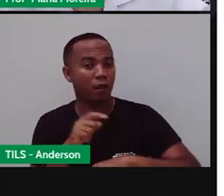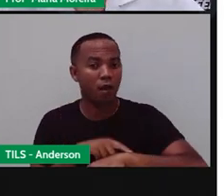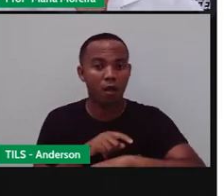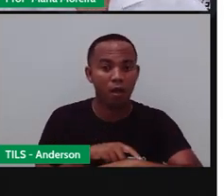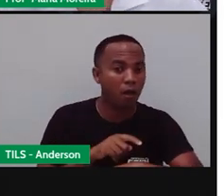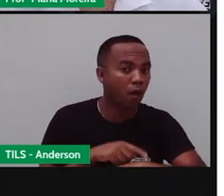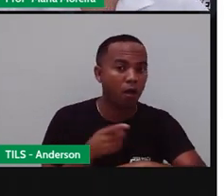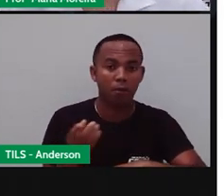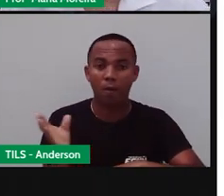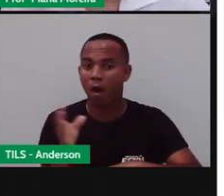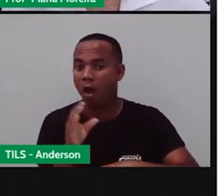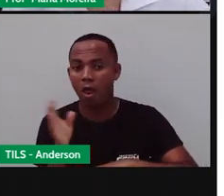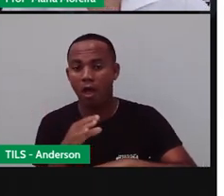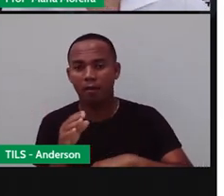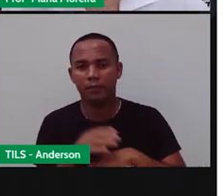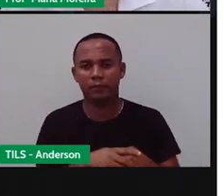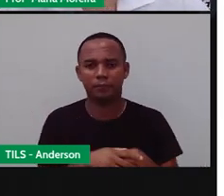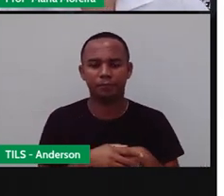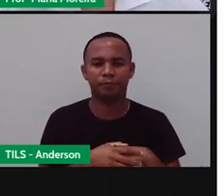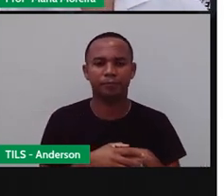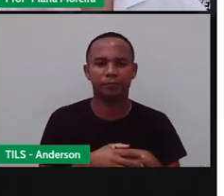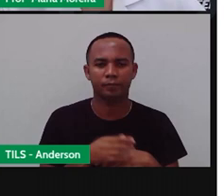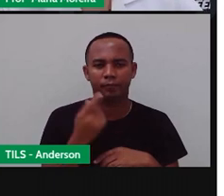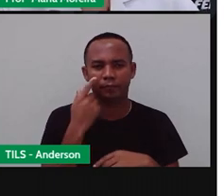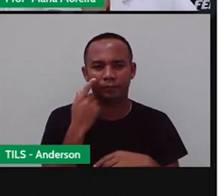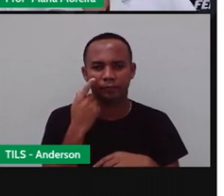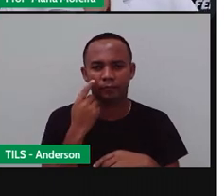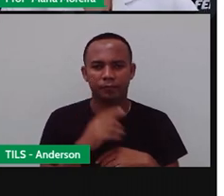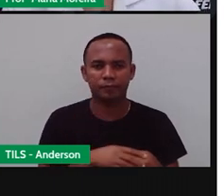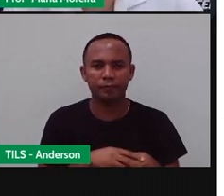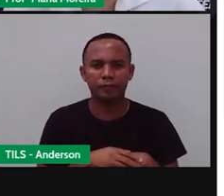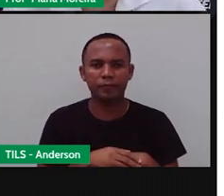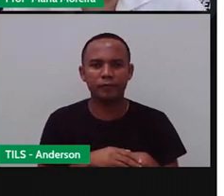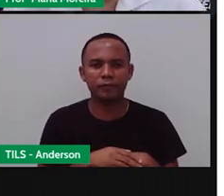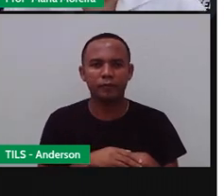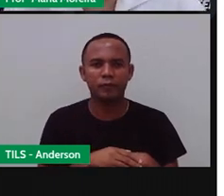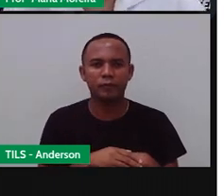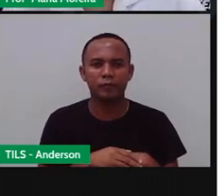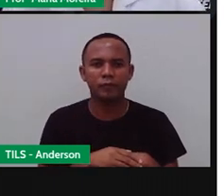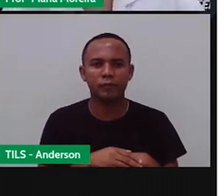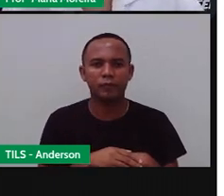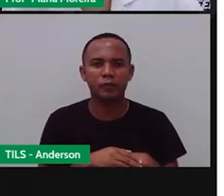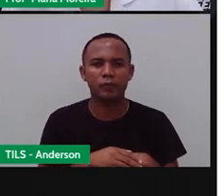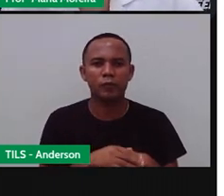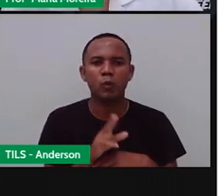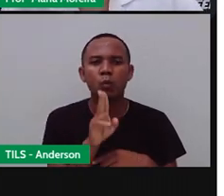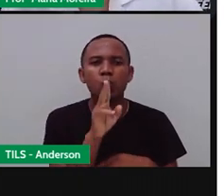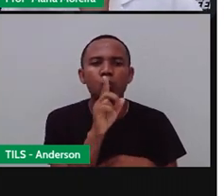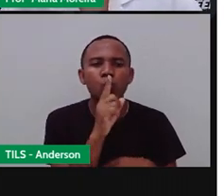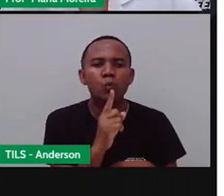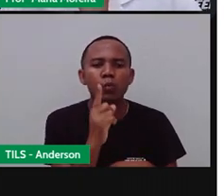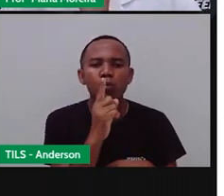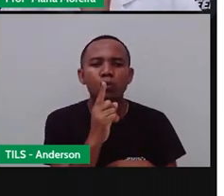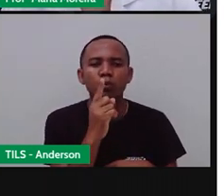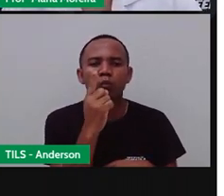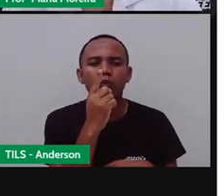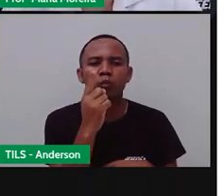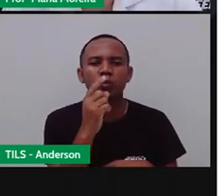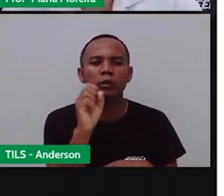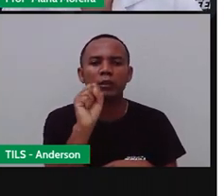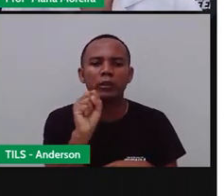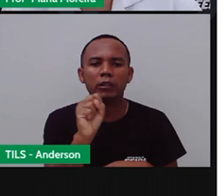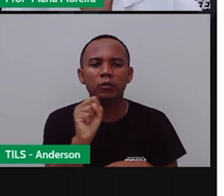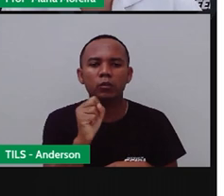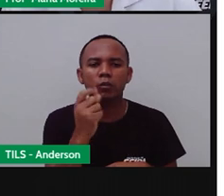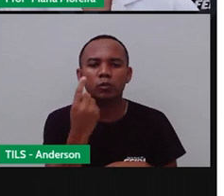assim. Pronto. A PRO trouxe isso aqui, as unidades de tempo. Um segundo, né? Que aí a gente